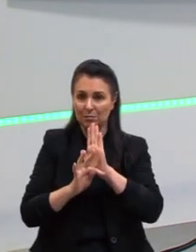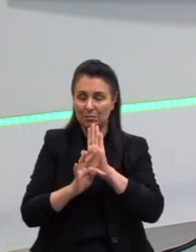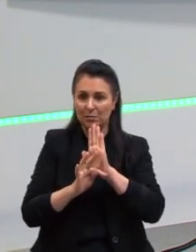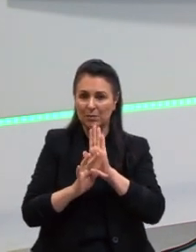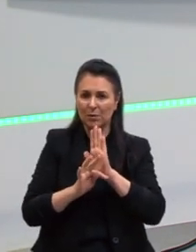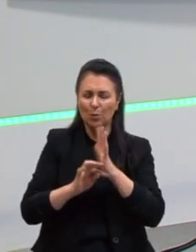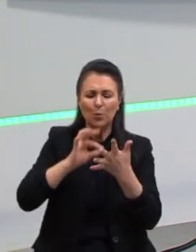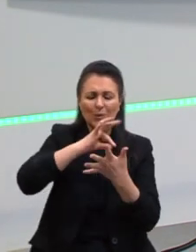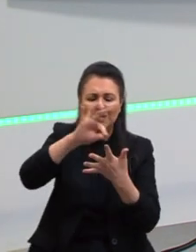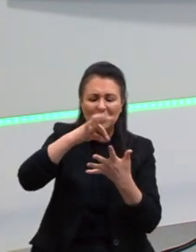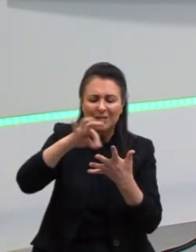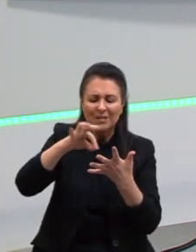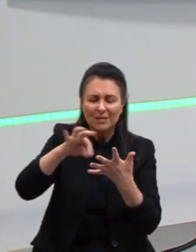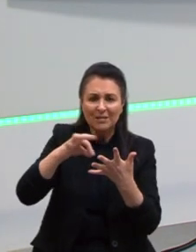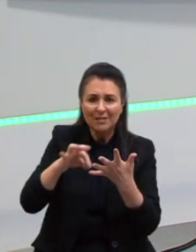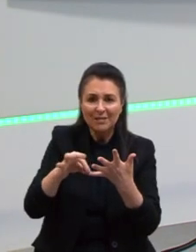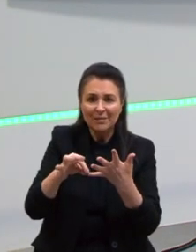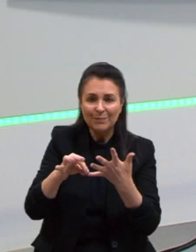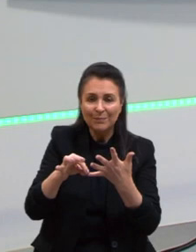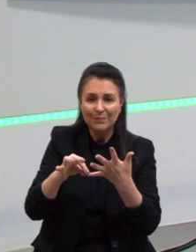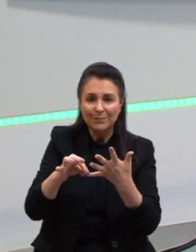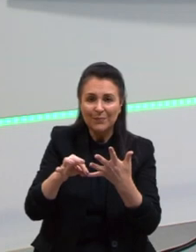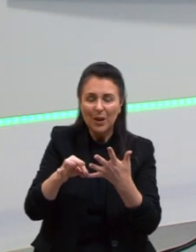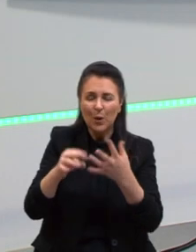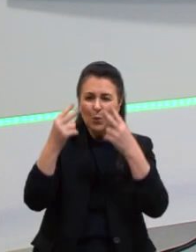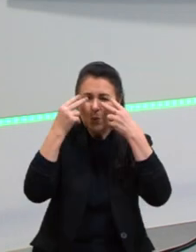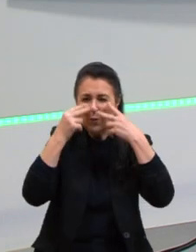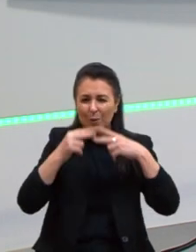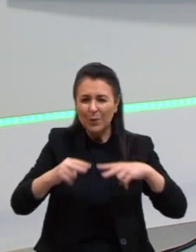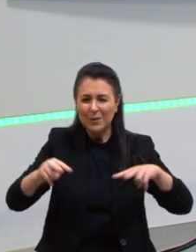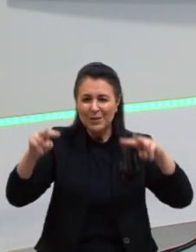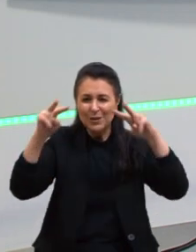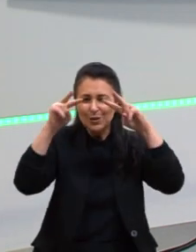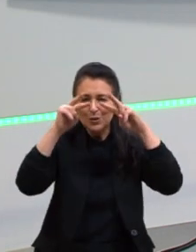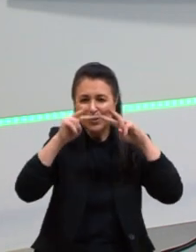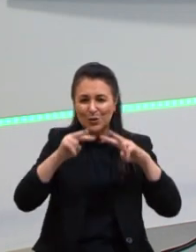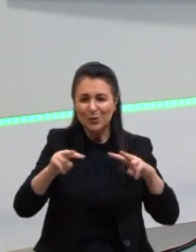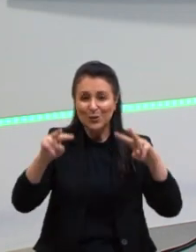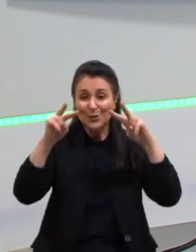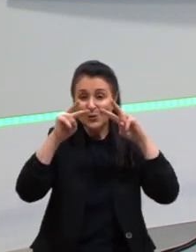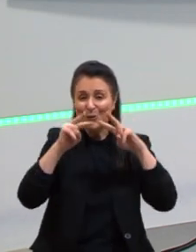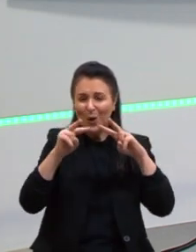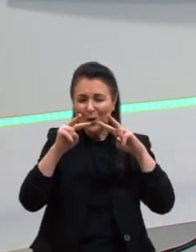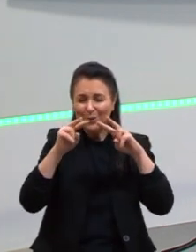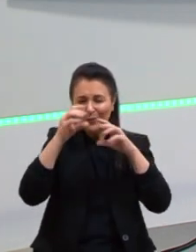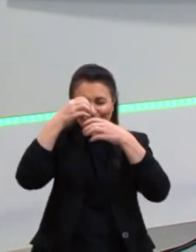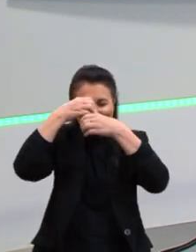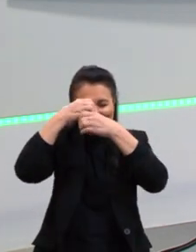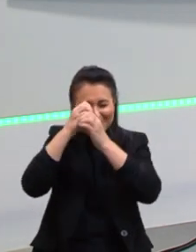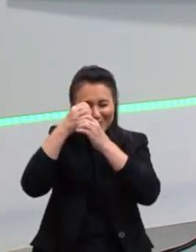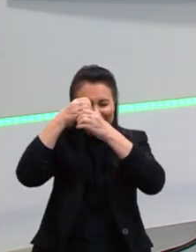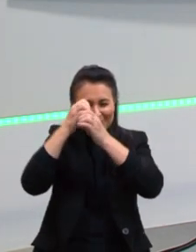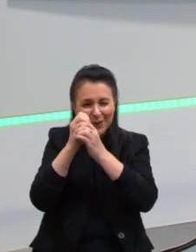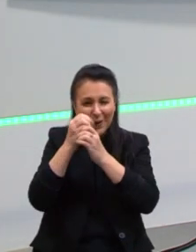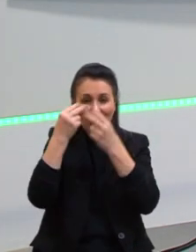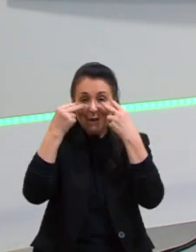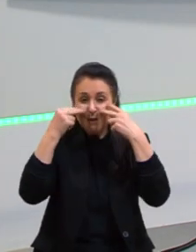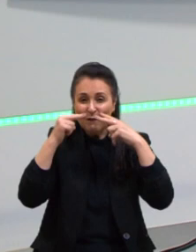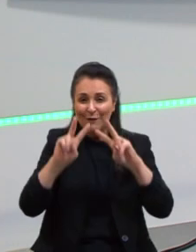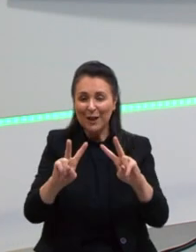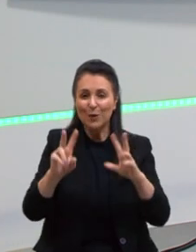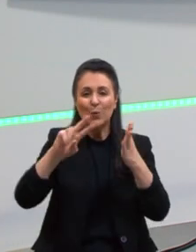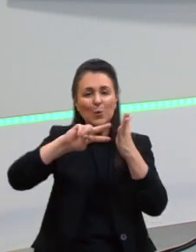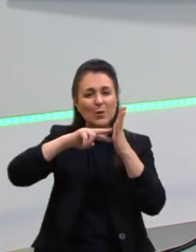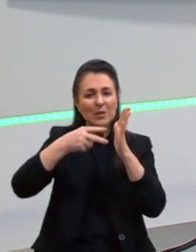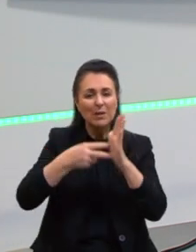detalhamento, com esses olhos minuciosos de quem enxerga o significado literal